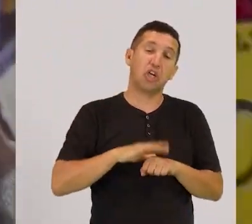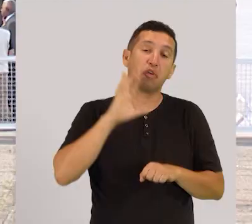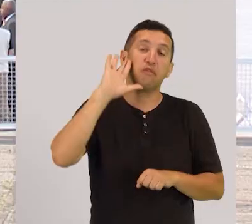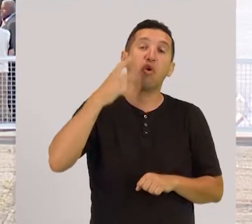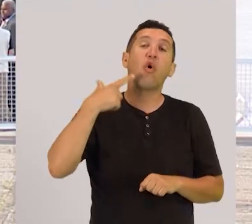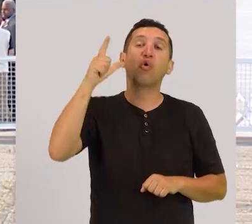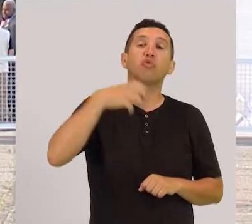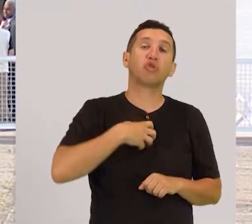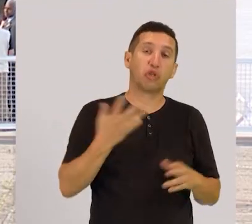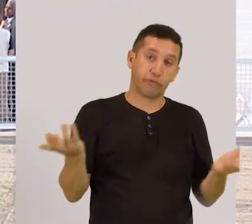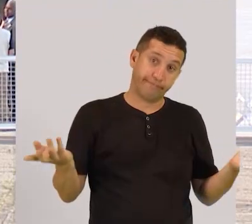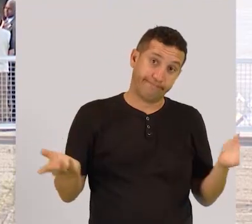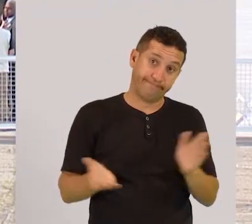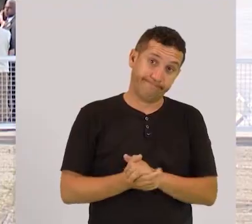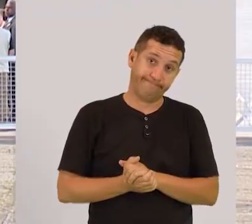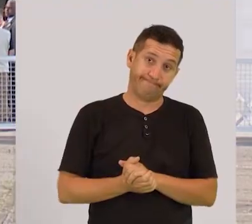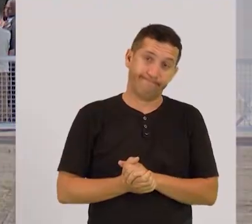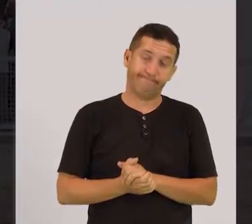superada.